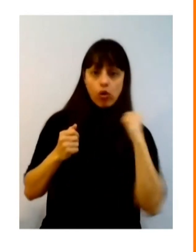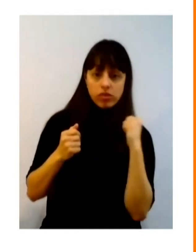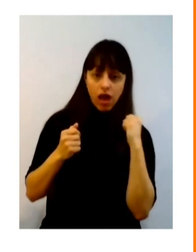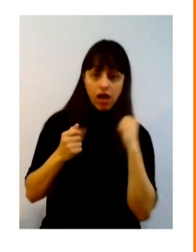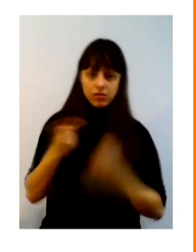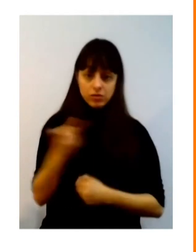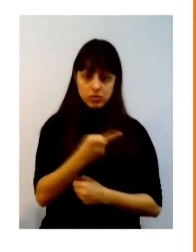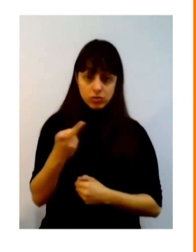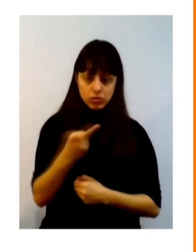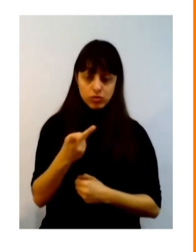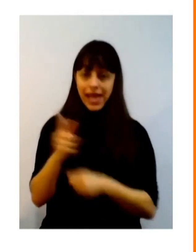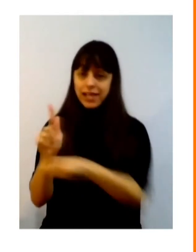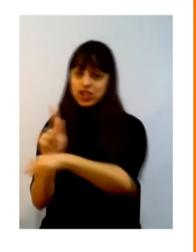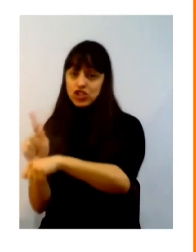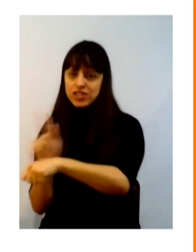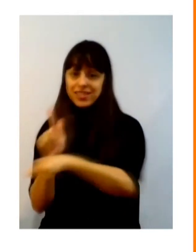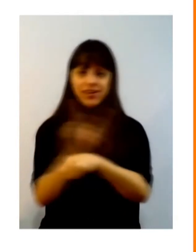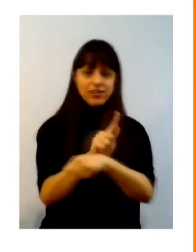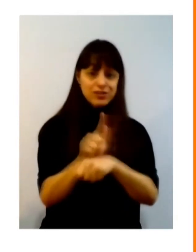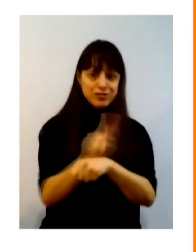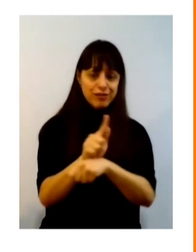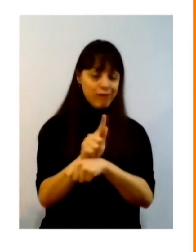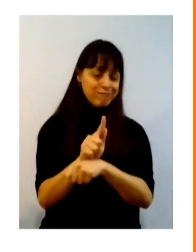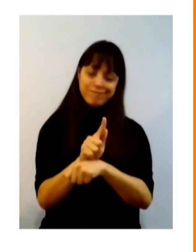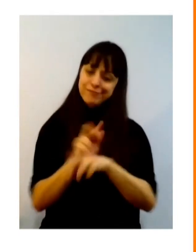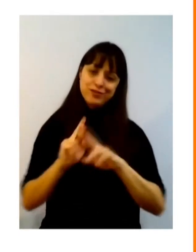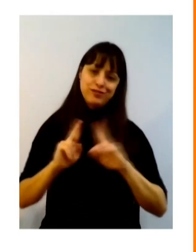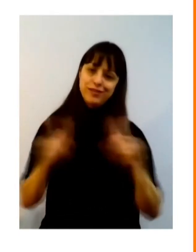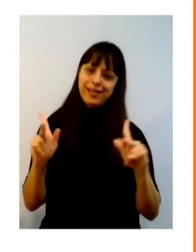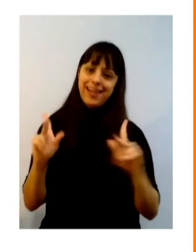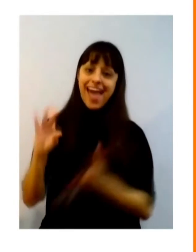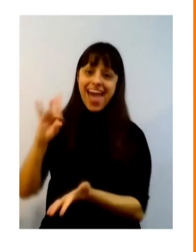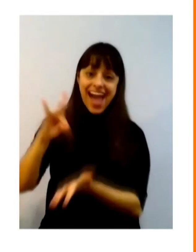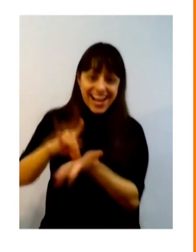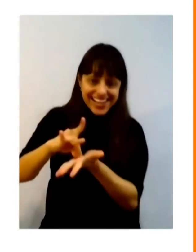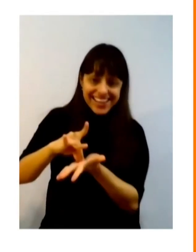que vive um gestor cultural. Não é a mesma realidade cultural.